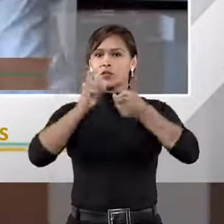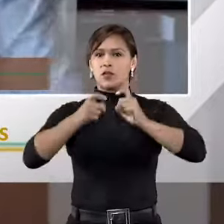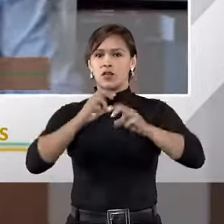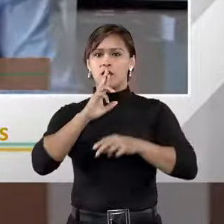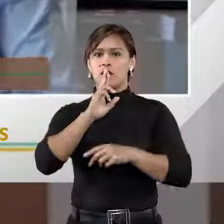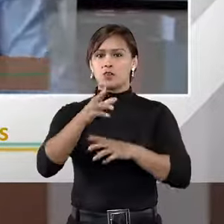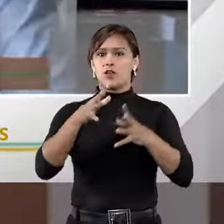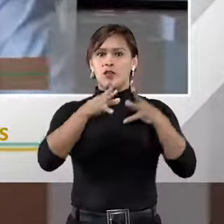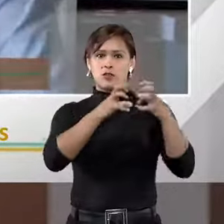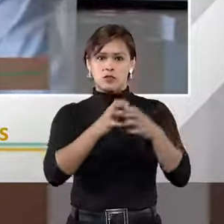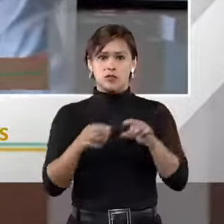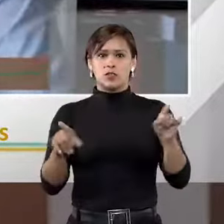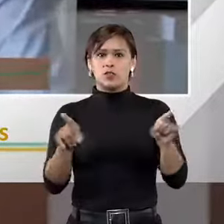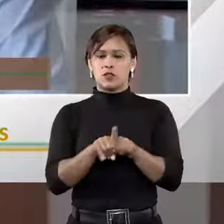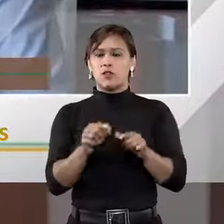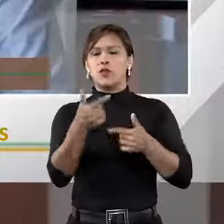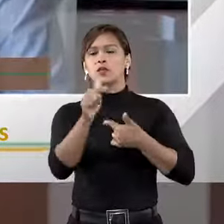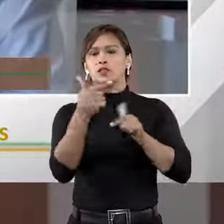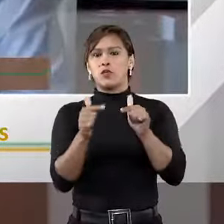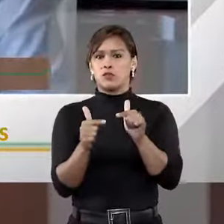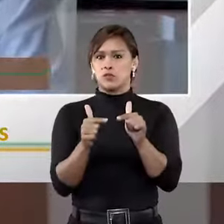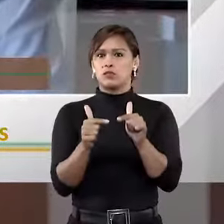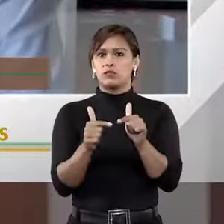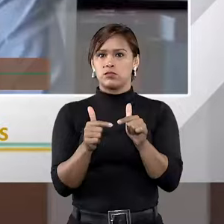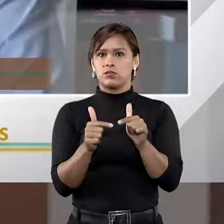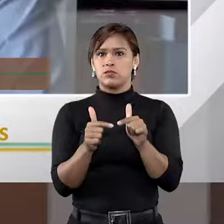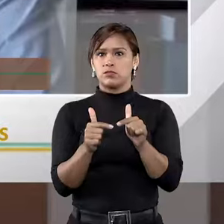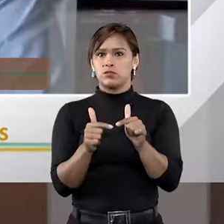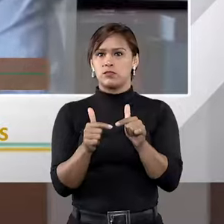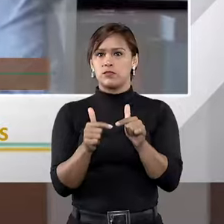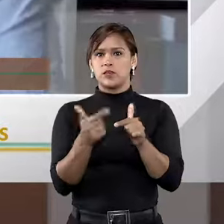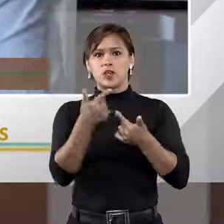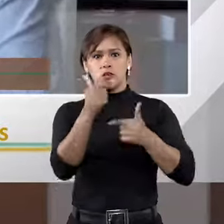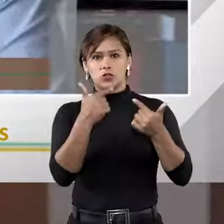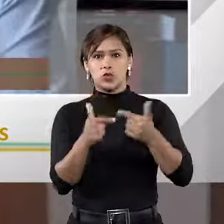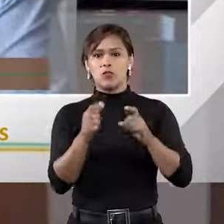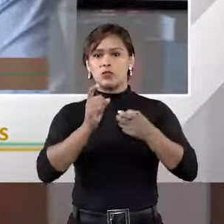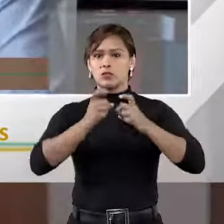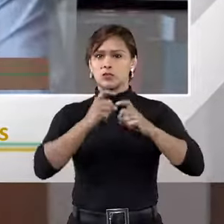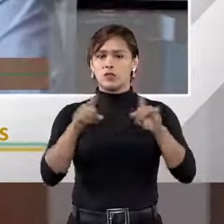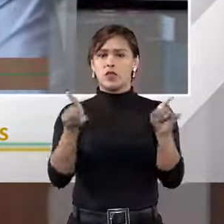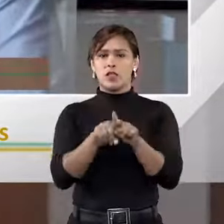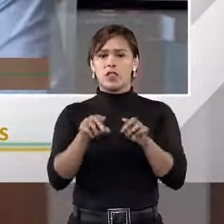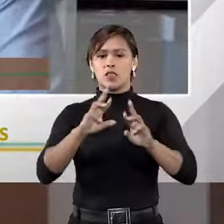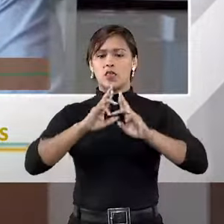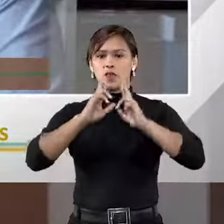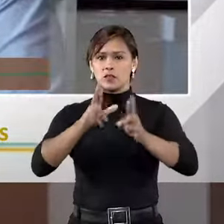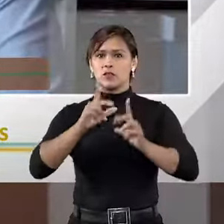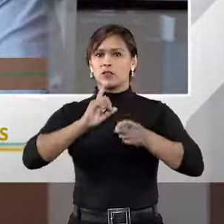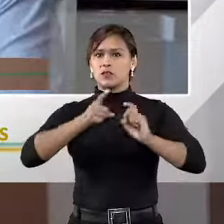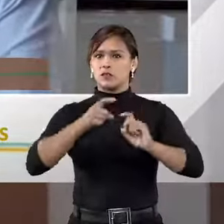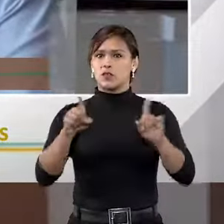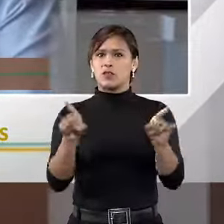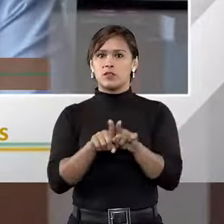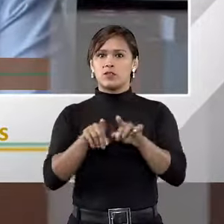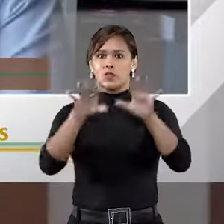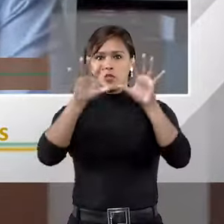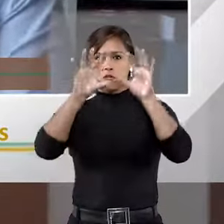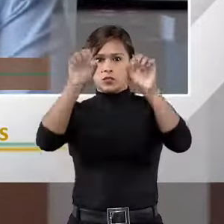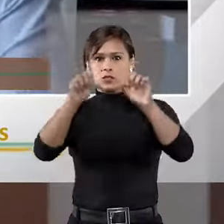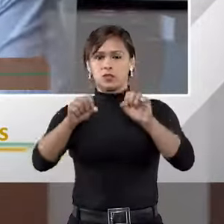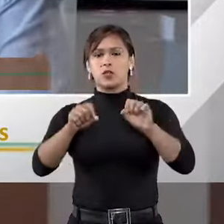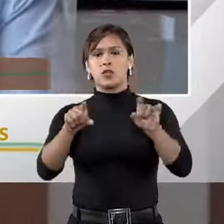conflitos. Então, também são outros, os tribunais administrativos ou a solução administrativa por tribunais